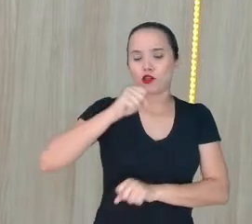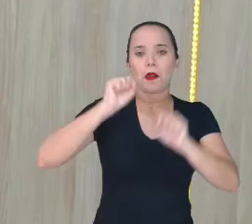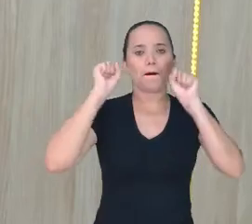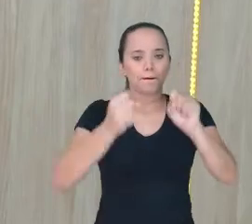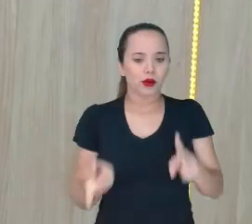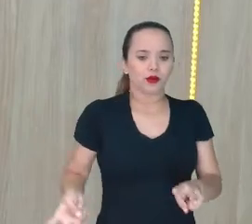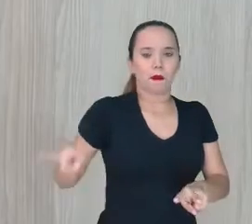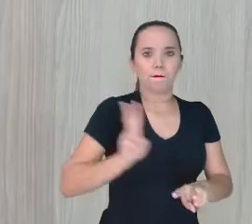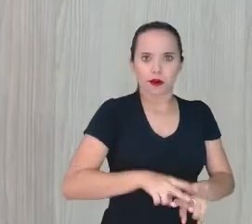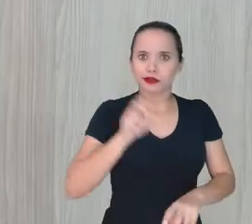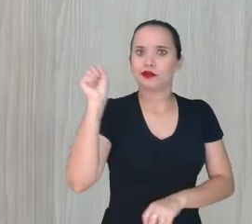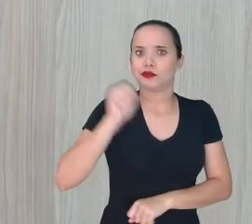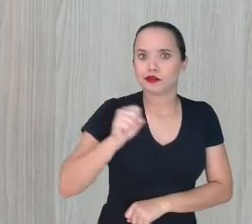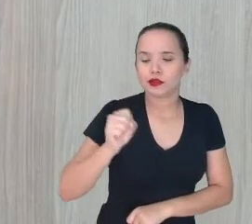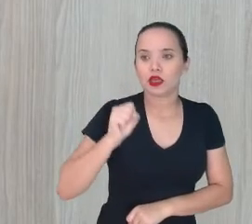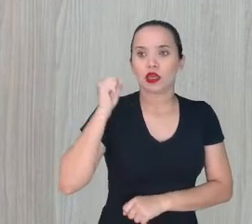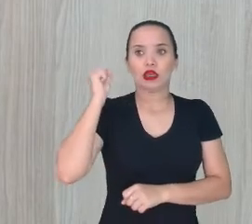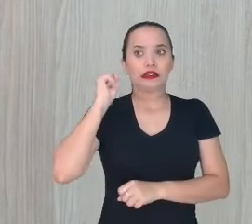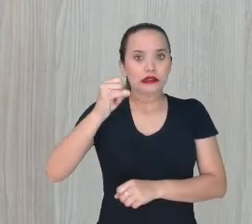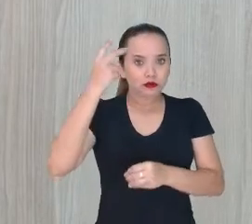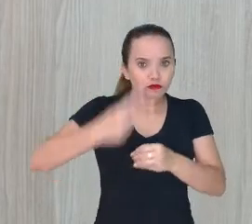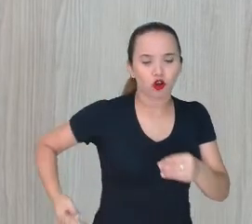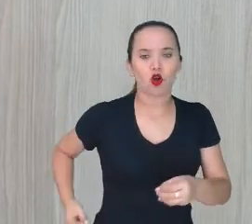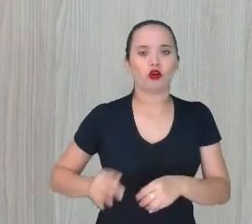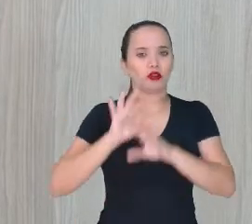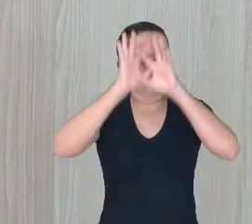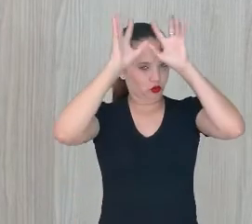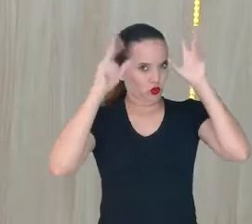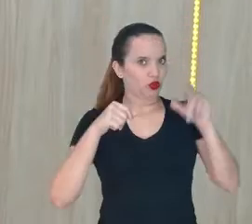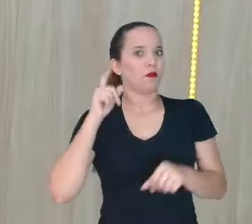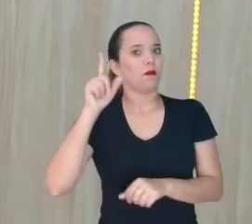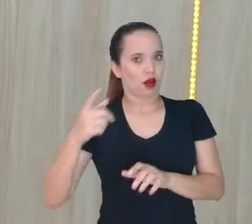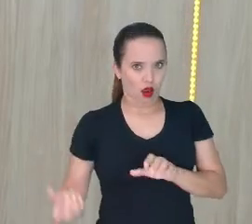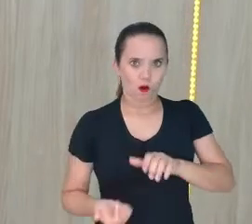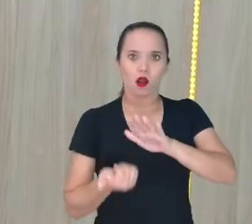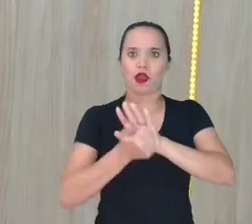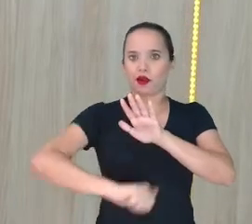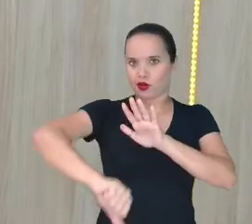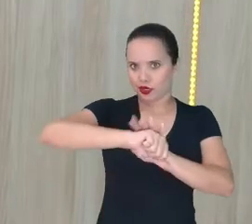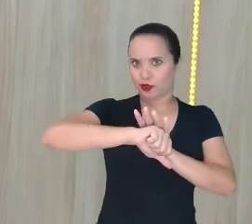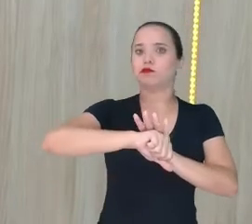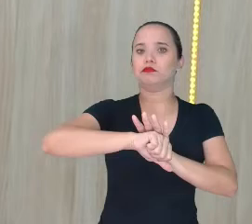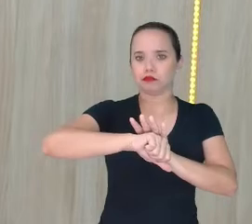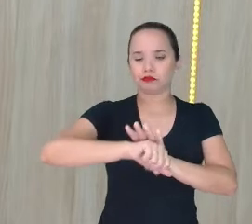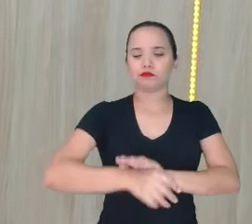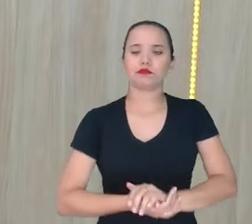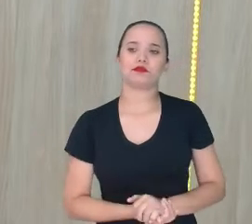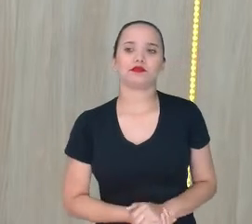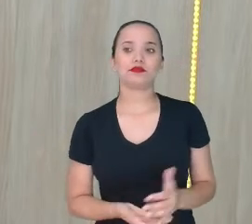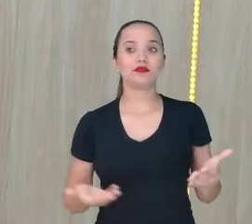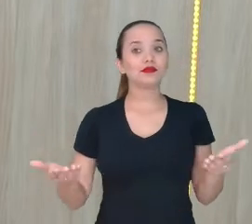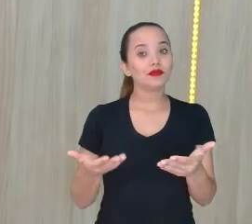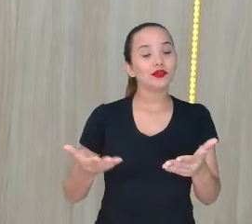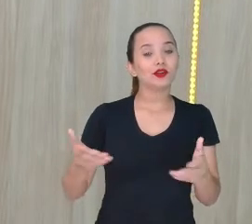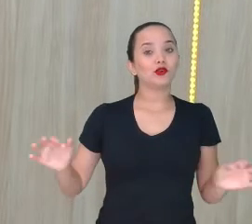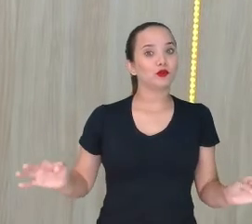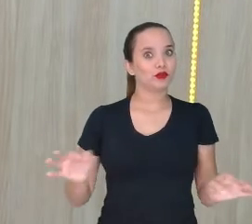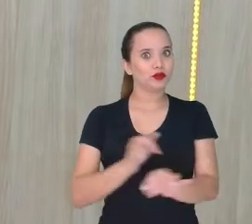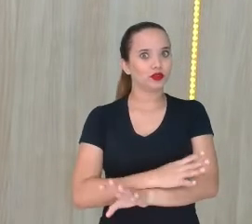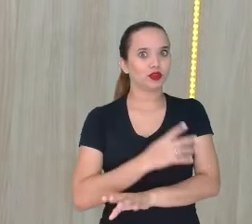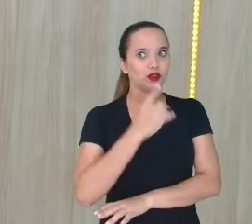Maltratos com animais É crime Exatamente Vale ressaltar aí professora Para encerrar aqui